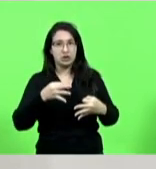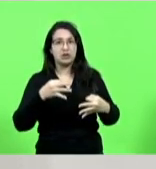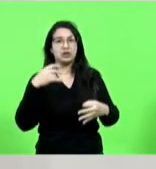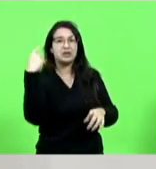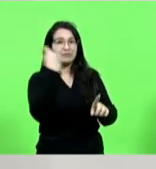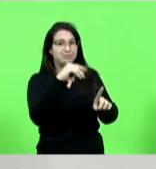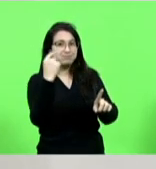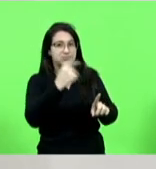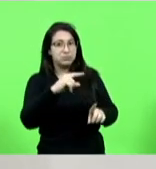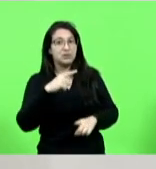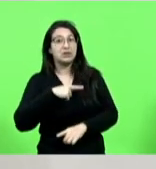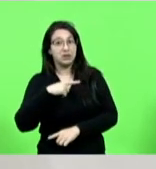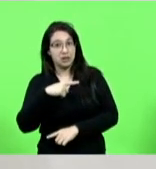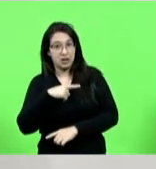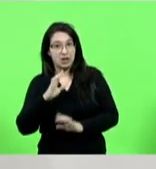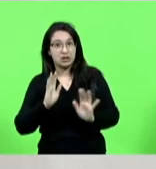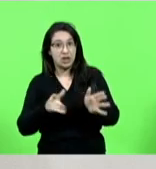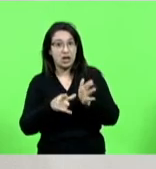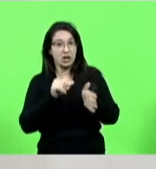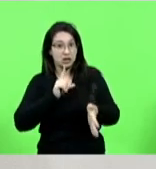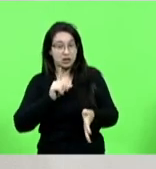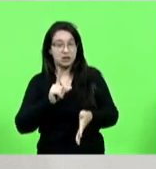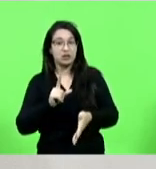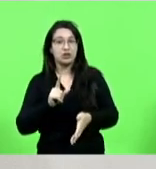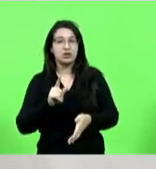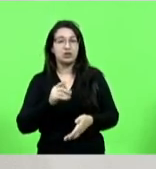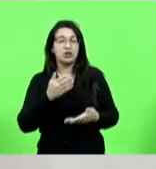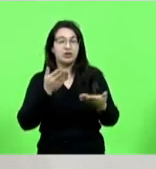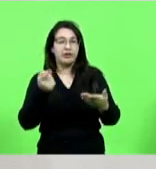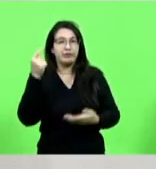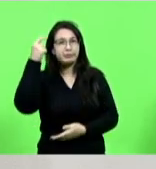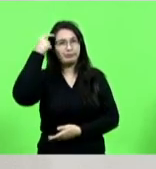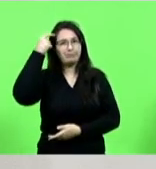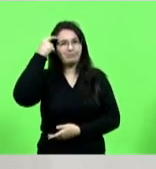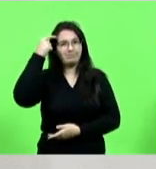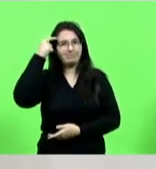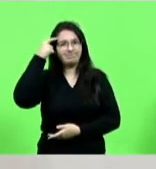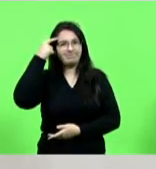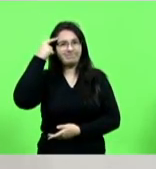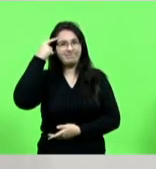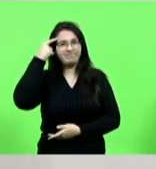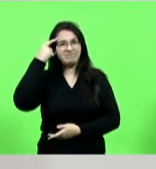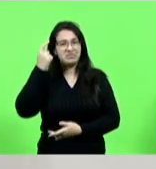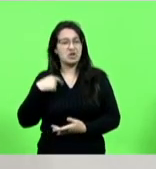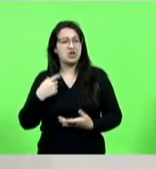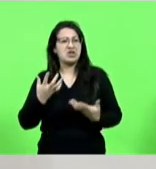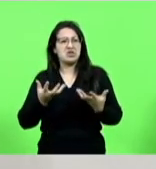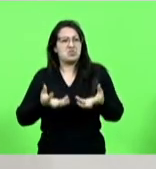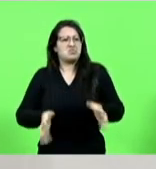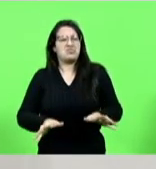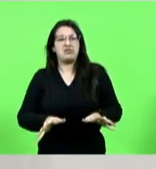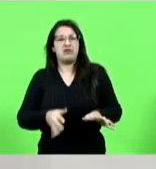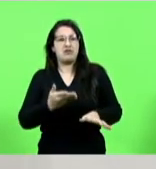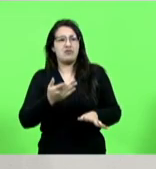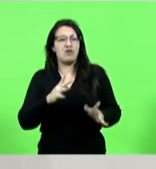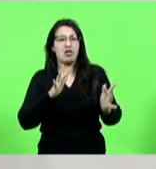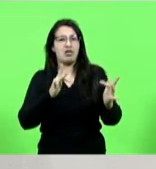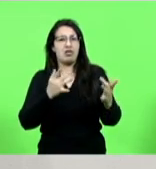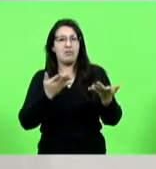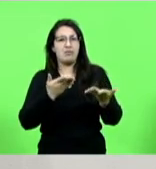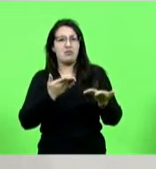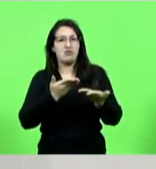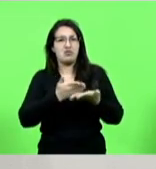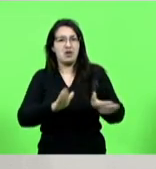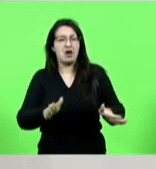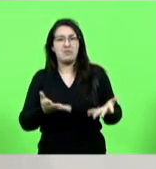e não na cabeça maníaca dele não aceitar que a menina terminasse com ele e ir lá matar